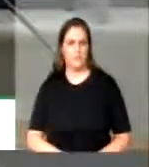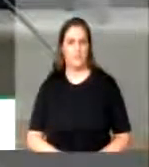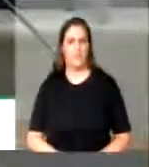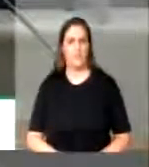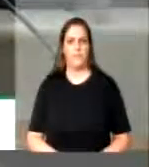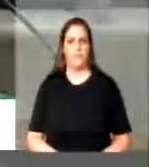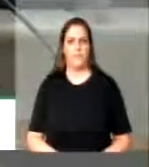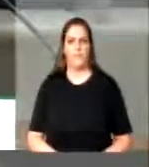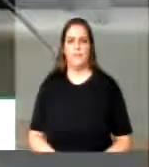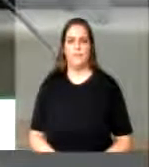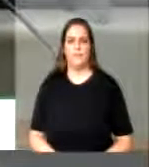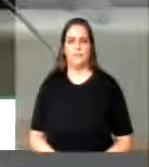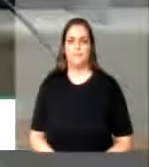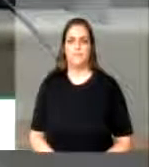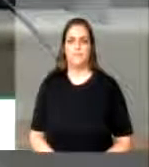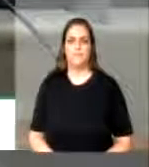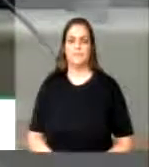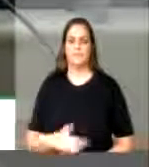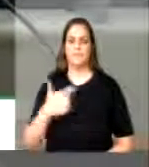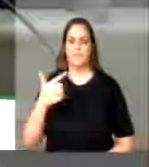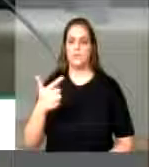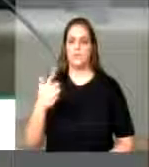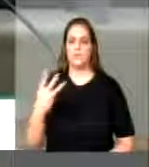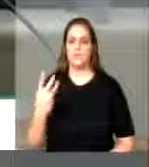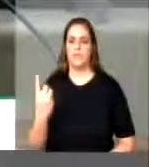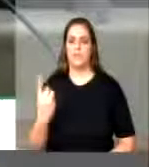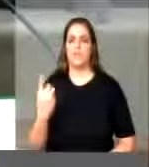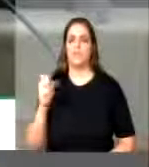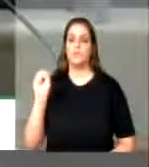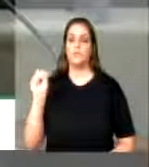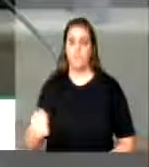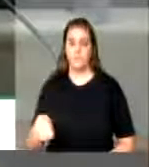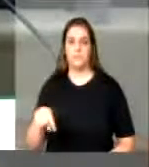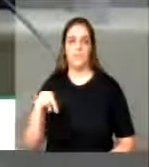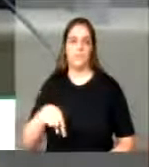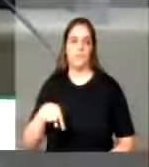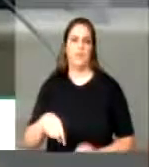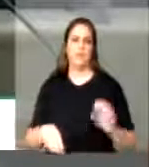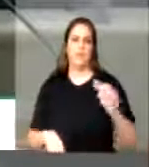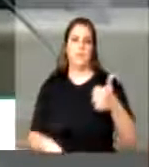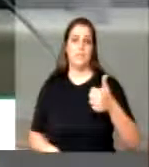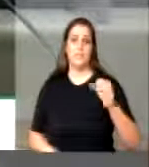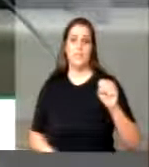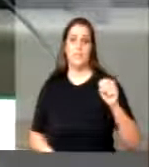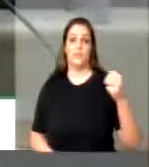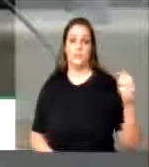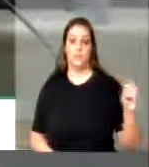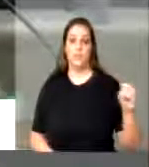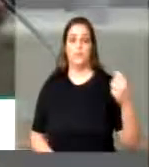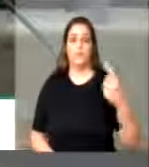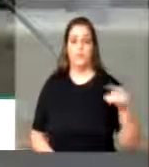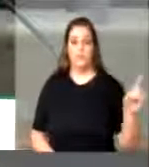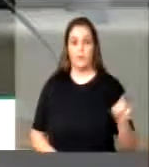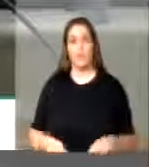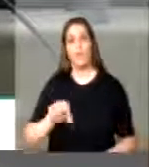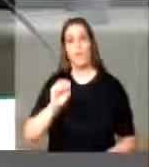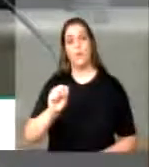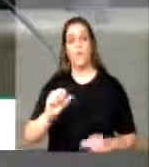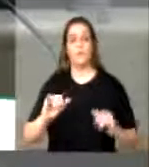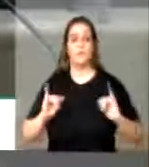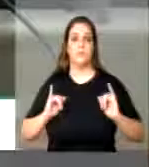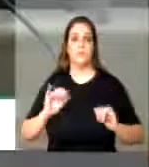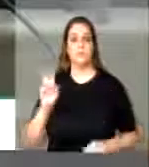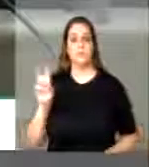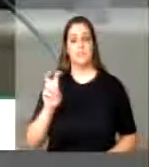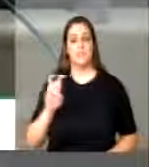Foi aprovado por 231 votos sim, 188 não, 8 abstenções e